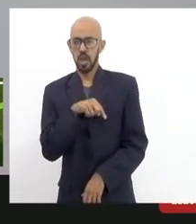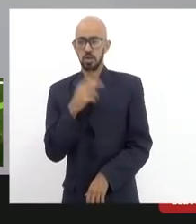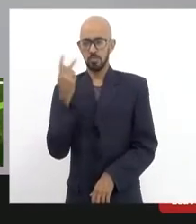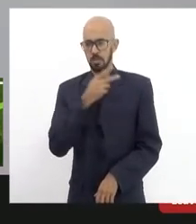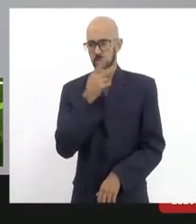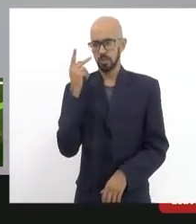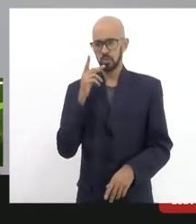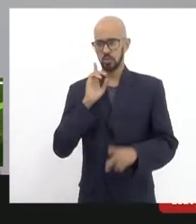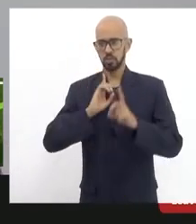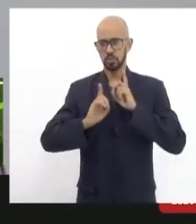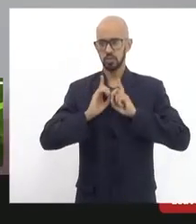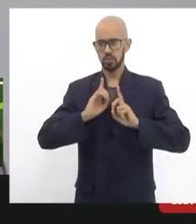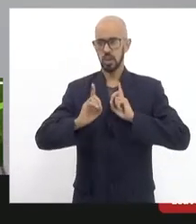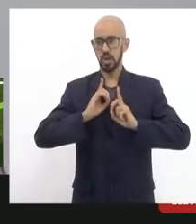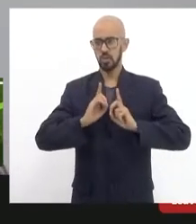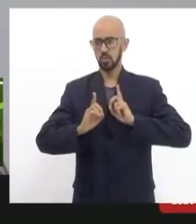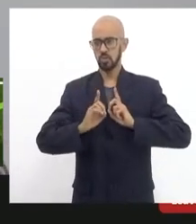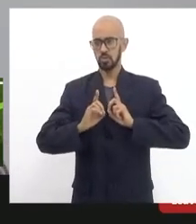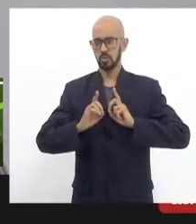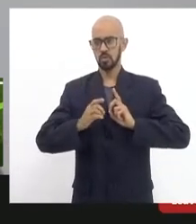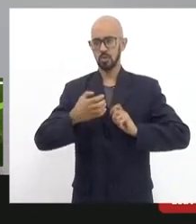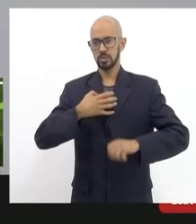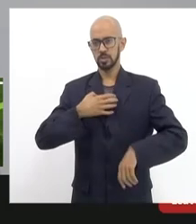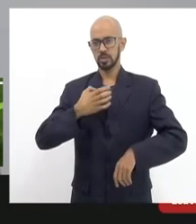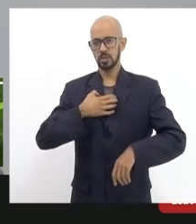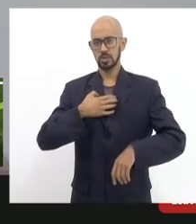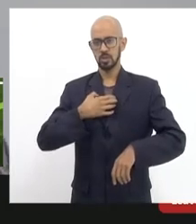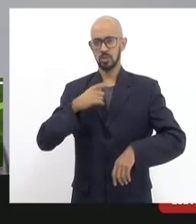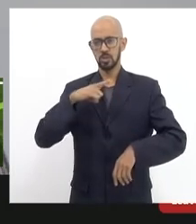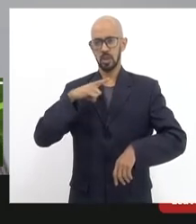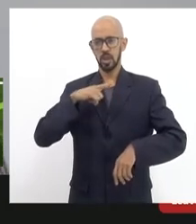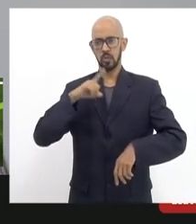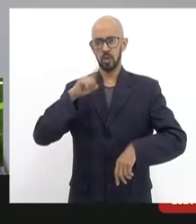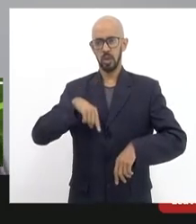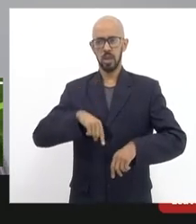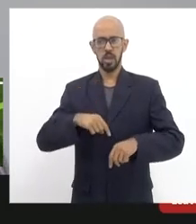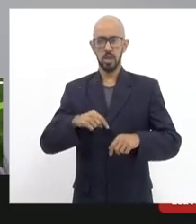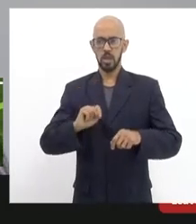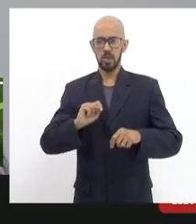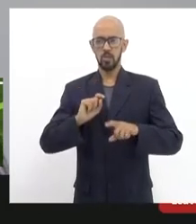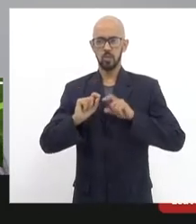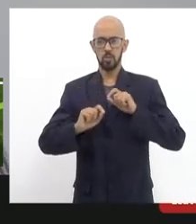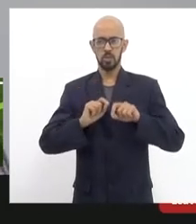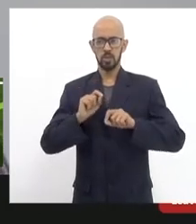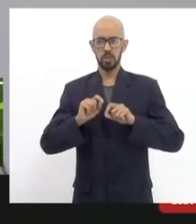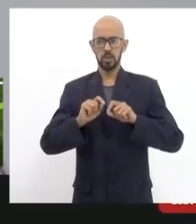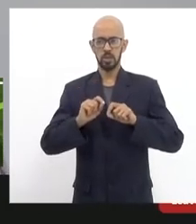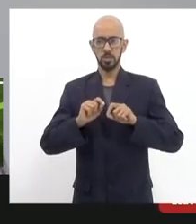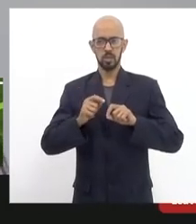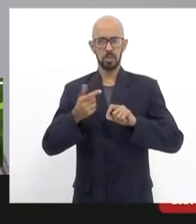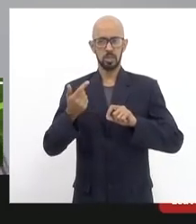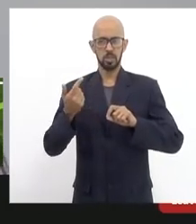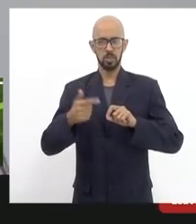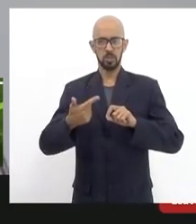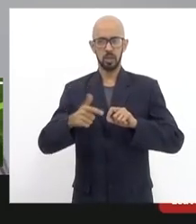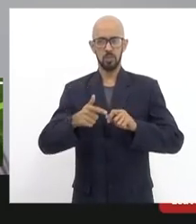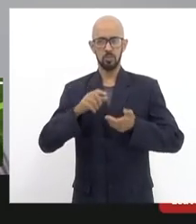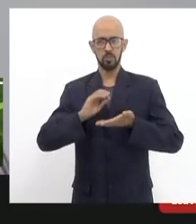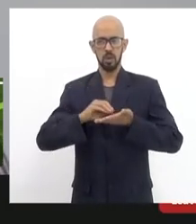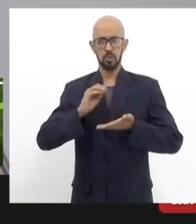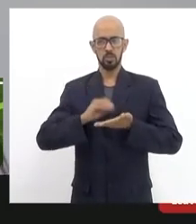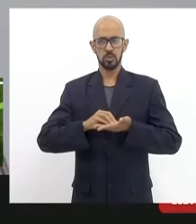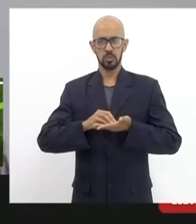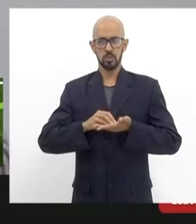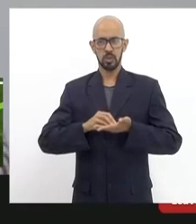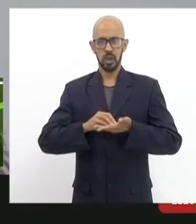diálogo então a impressão que tenho é que se tem uma coisa que não vai faltar na gestão da central sobre a